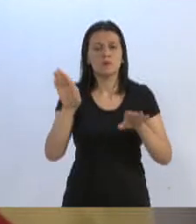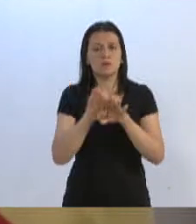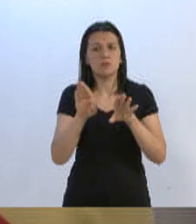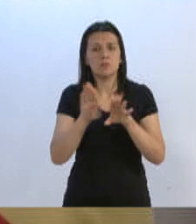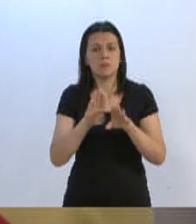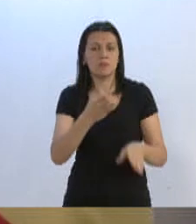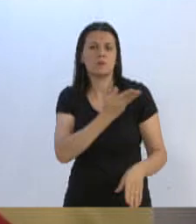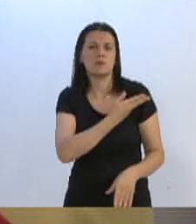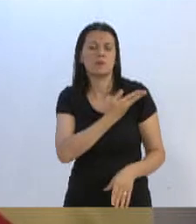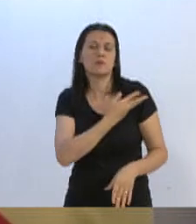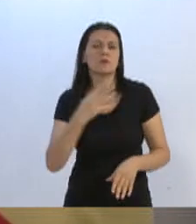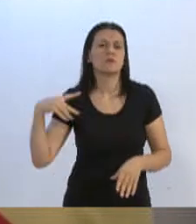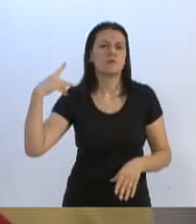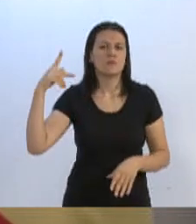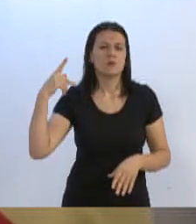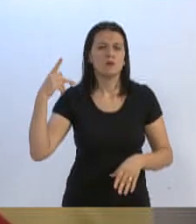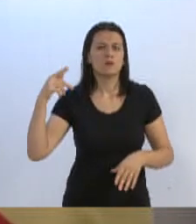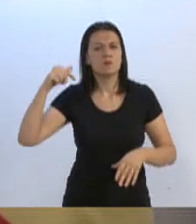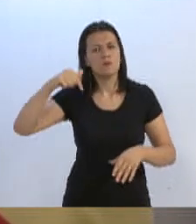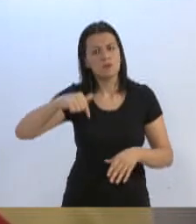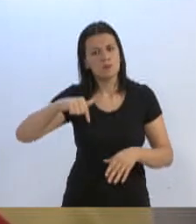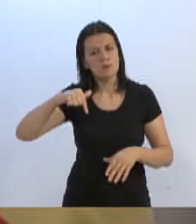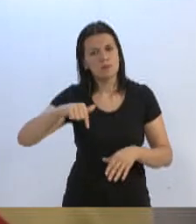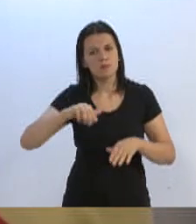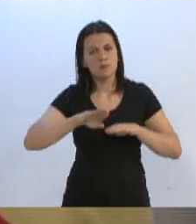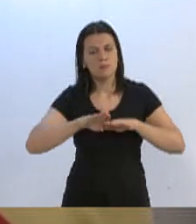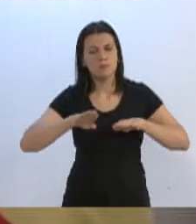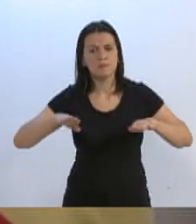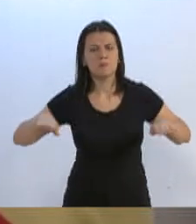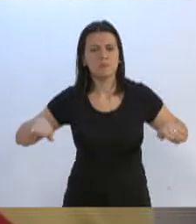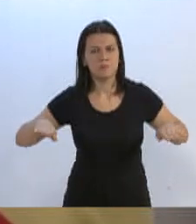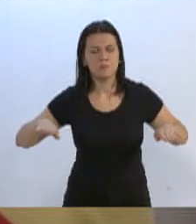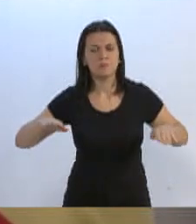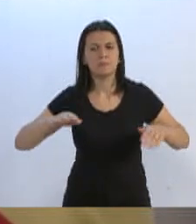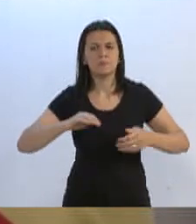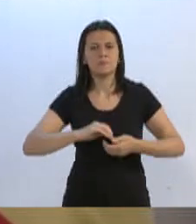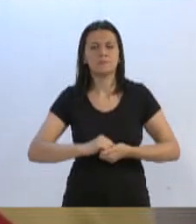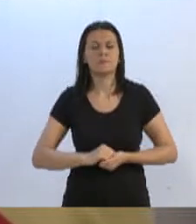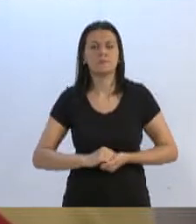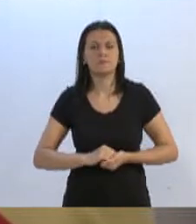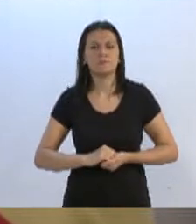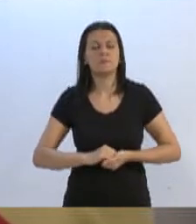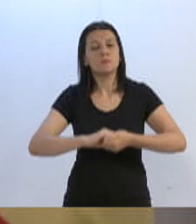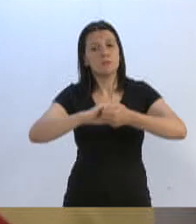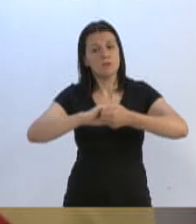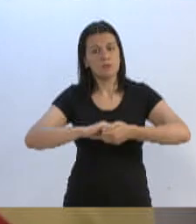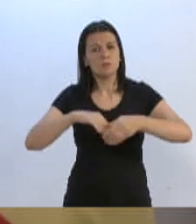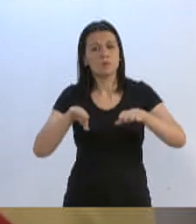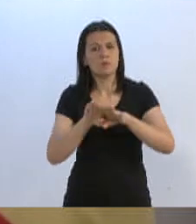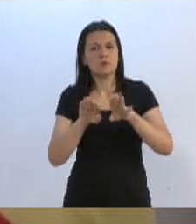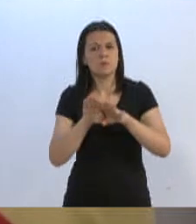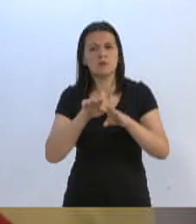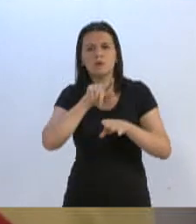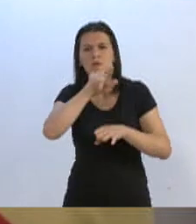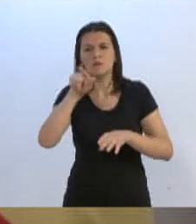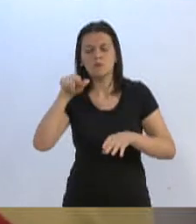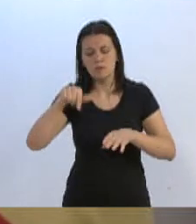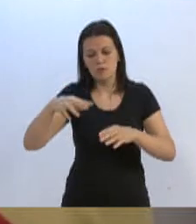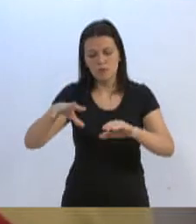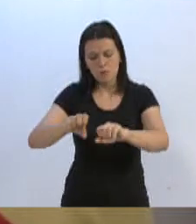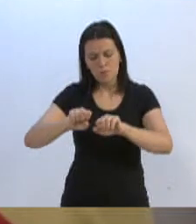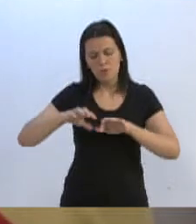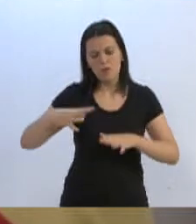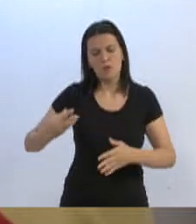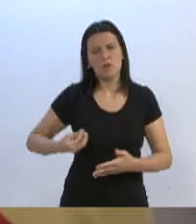saúdo os colegas vereadores que compõem o parlamento, saúdo os senhores e as senhoras que nos ouvem com a